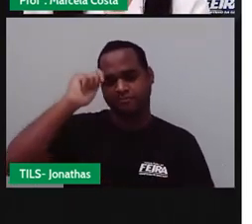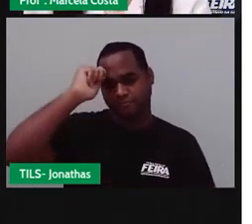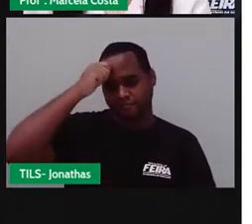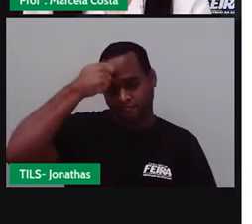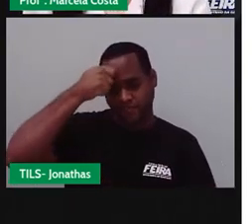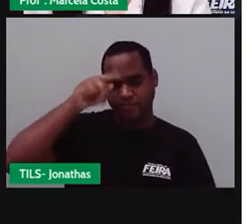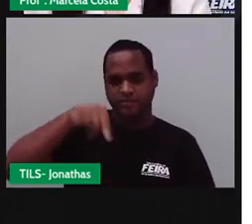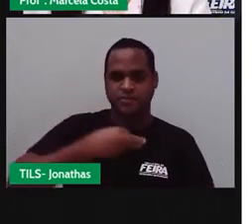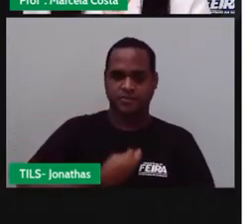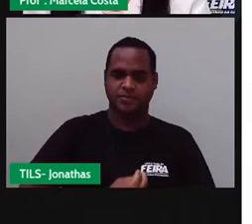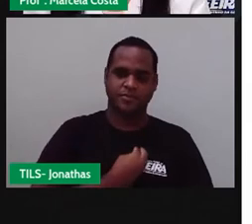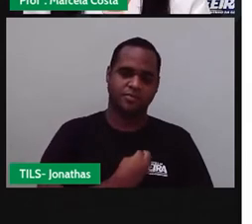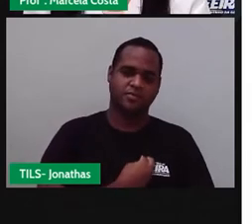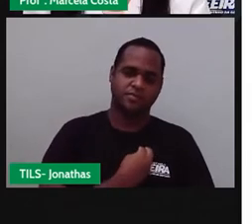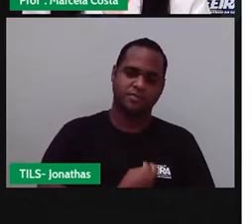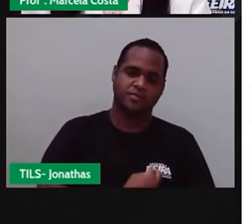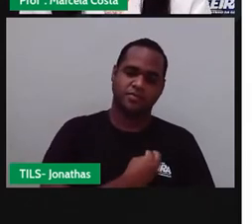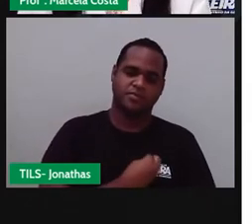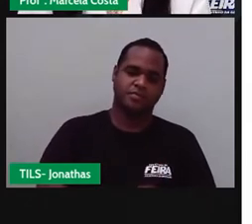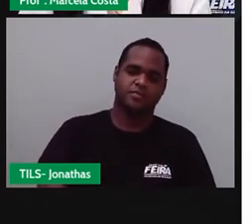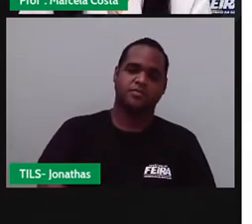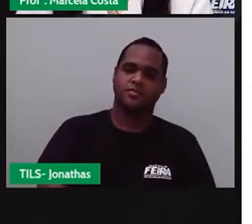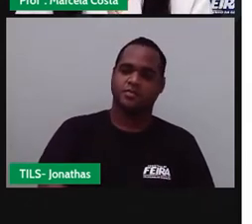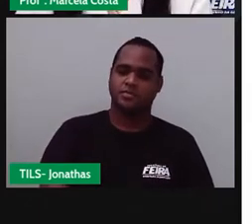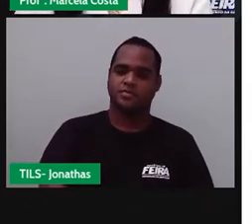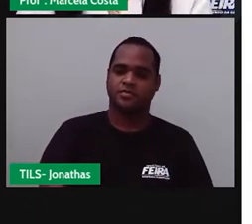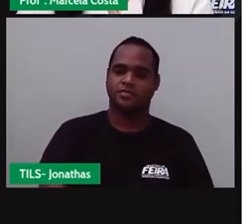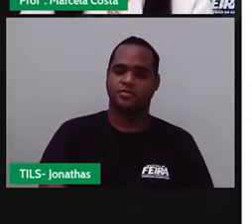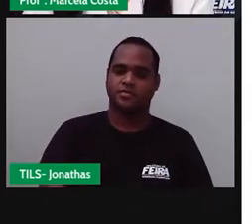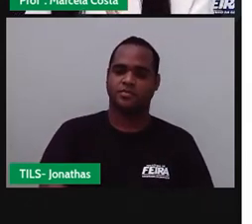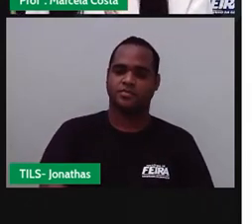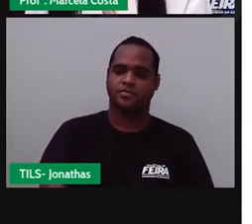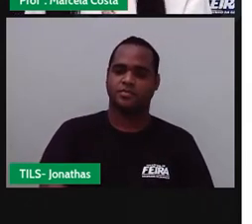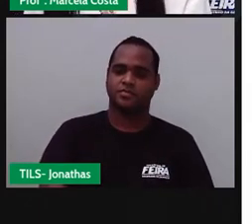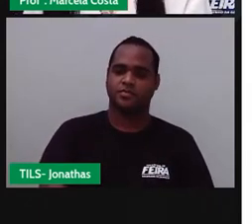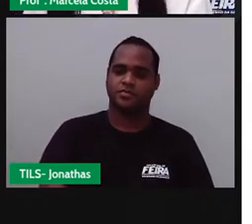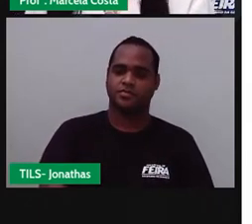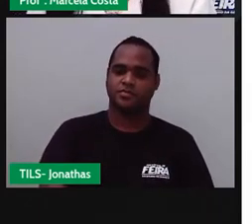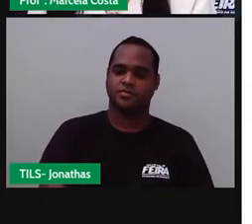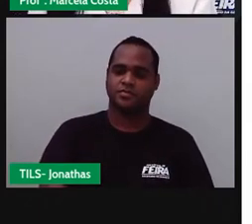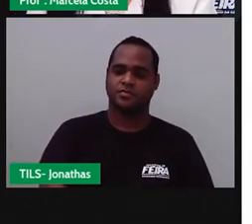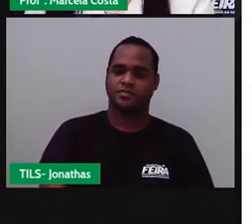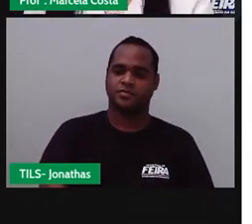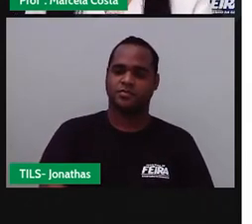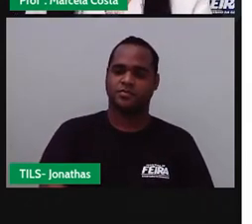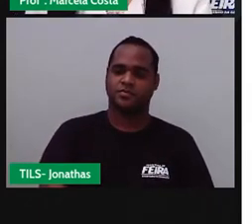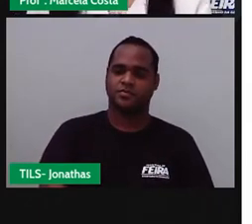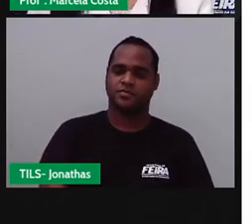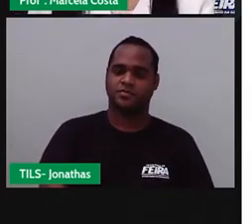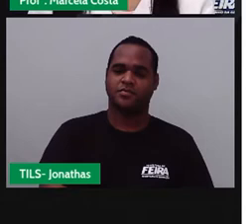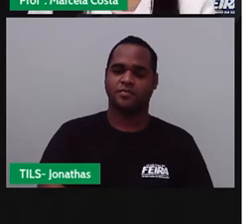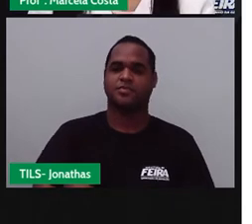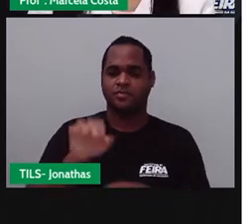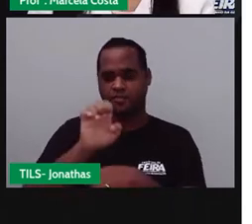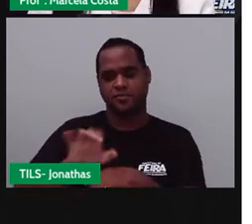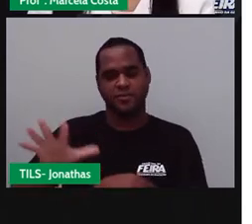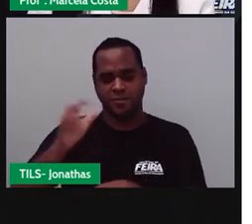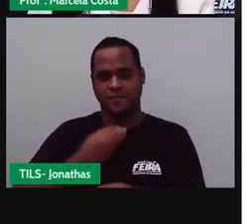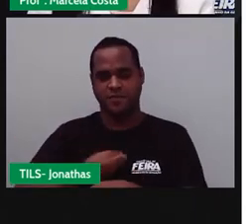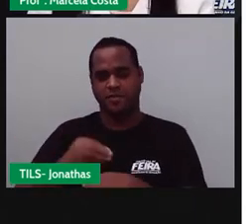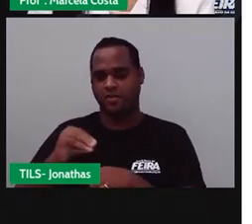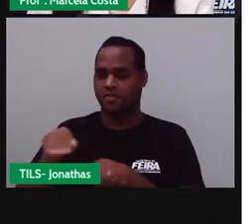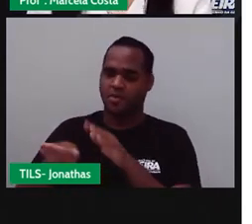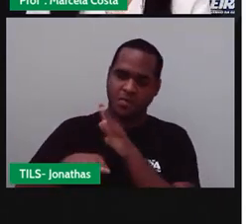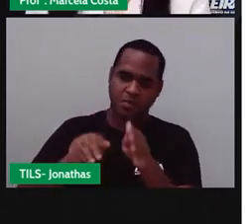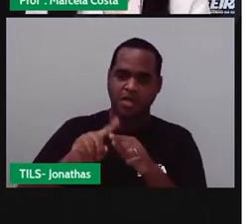a nossa região. Além das influências de outros europeus que foram chegando depois, com os